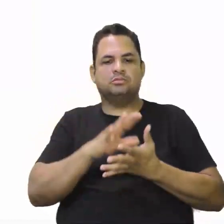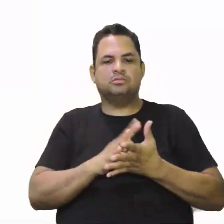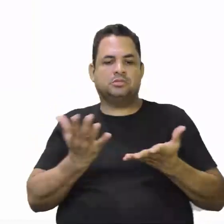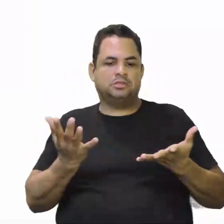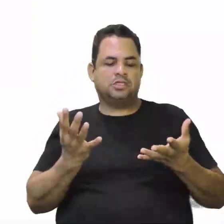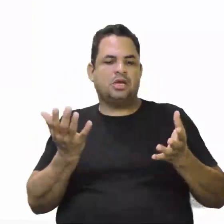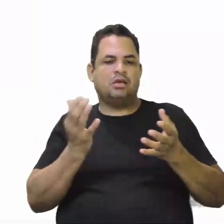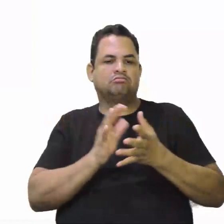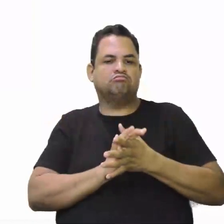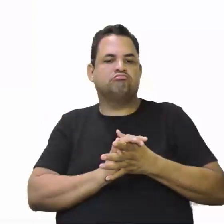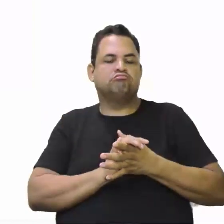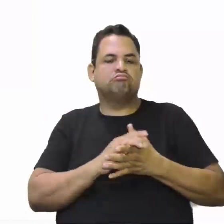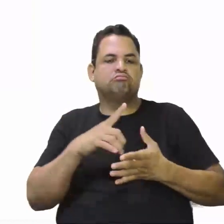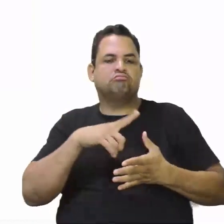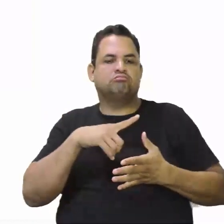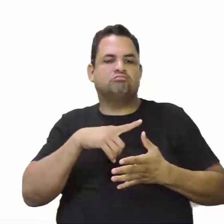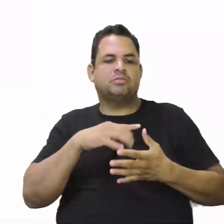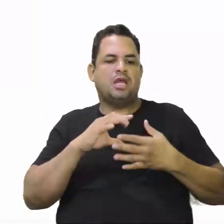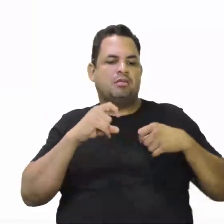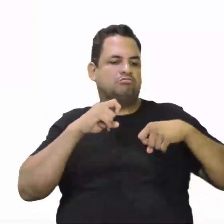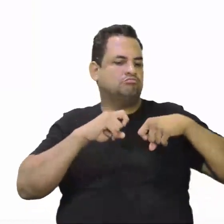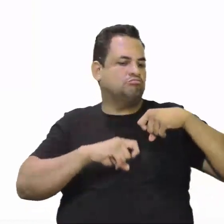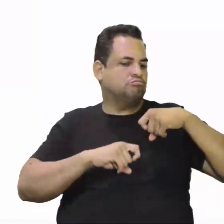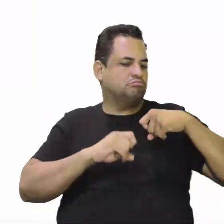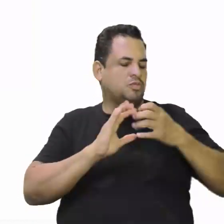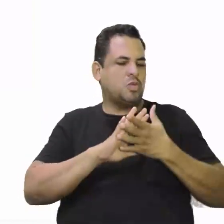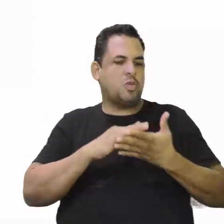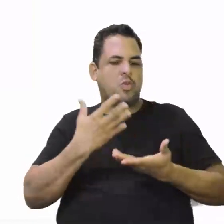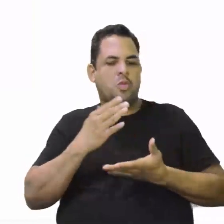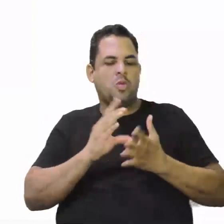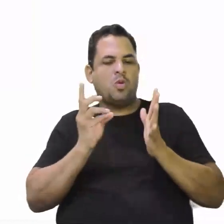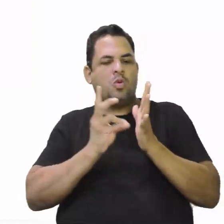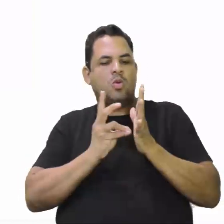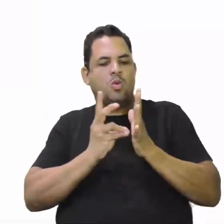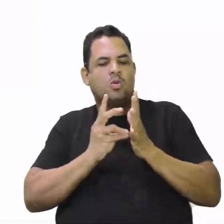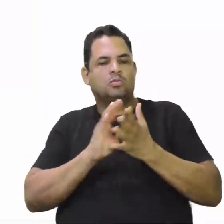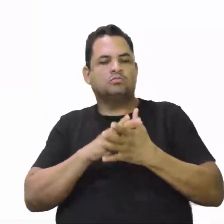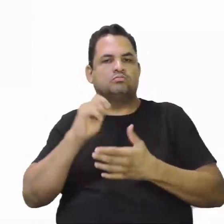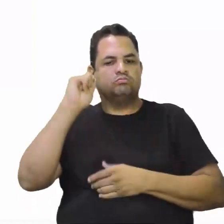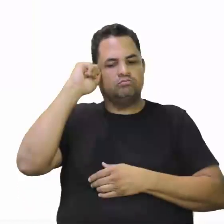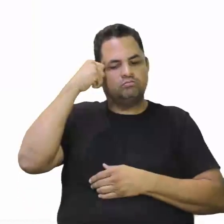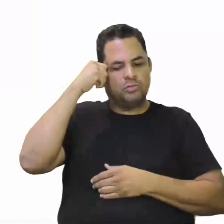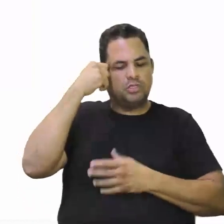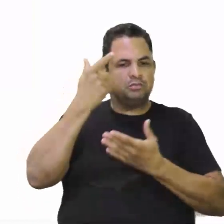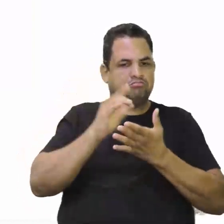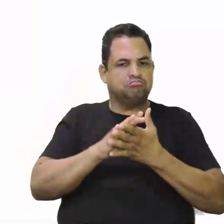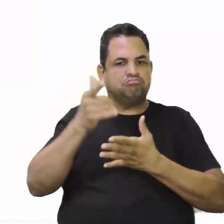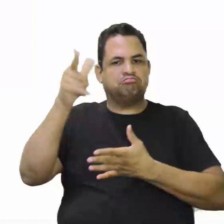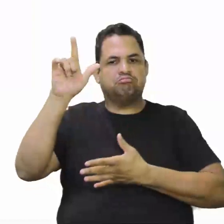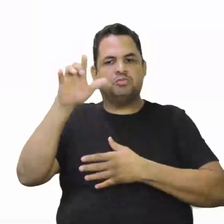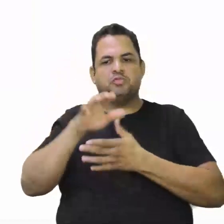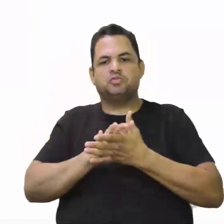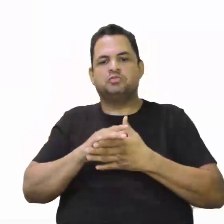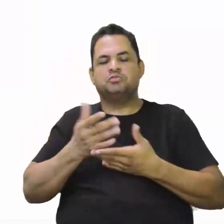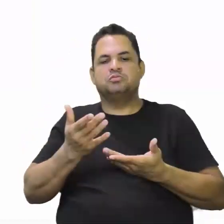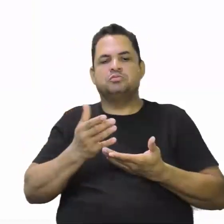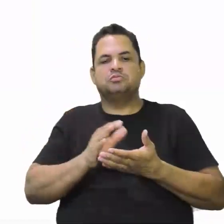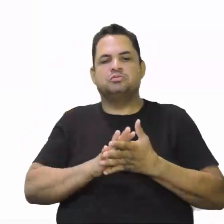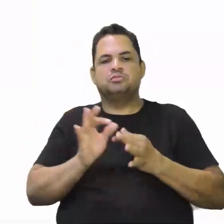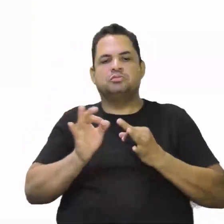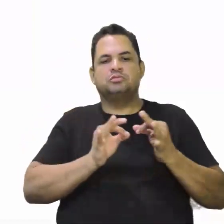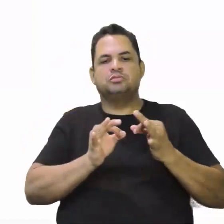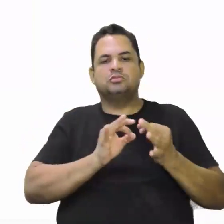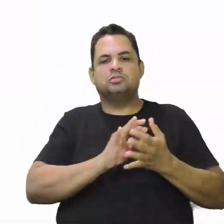indígena. Com negro, com outros estrangeiros. Que eles vão ocupar como artesãos,